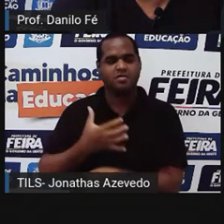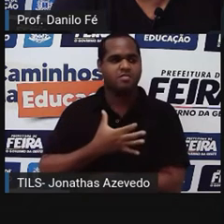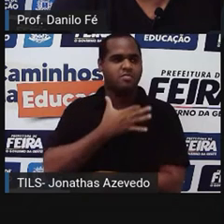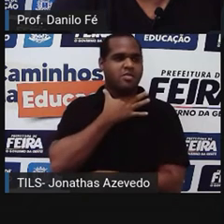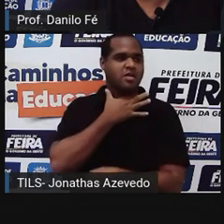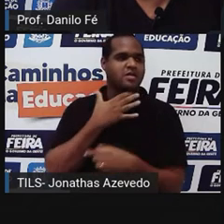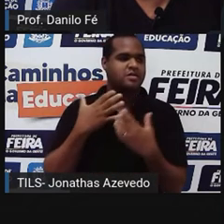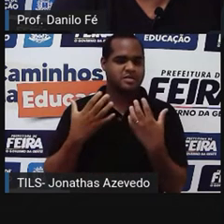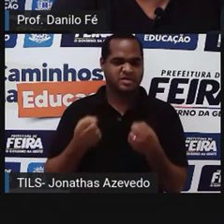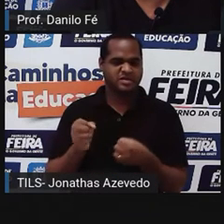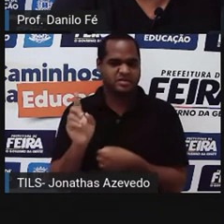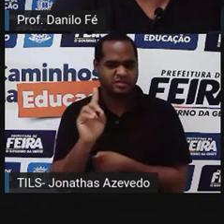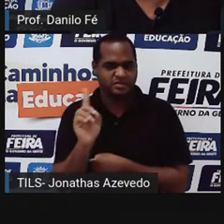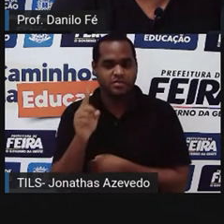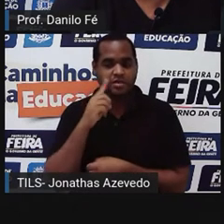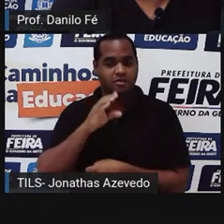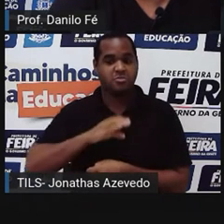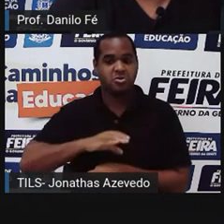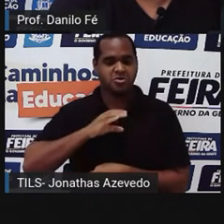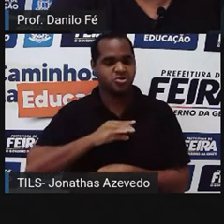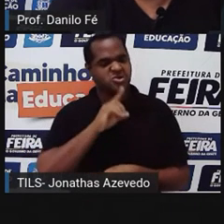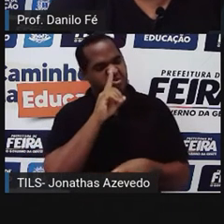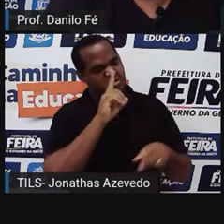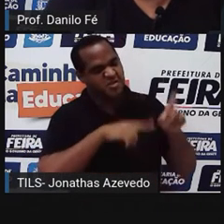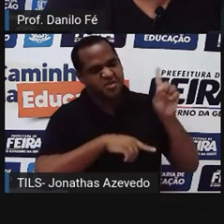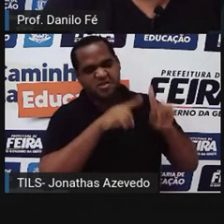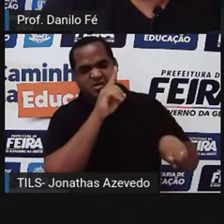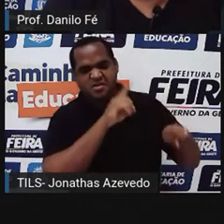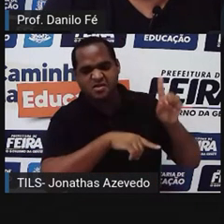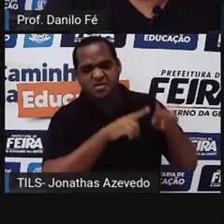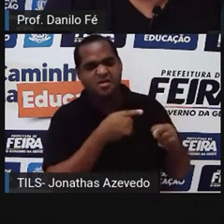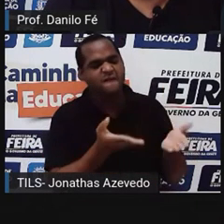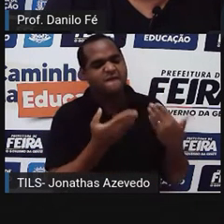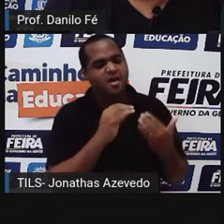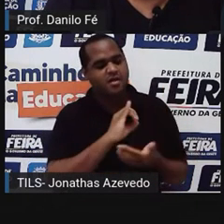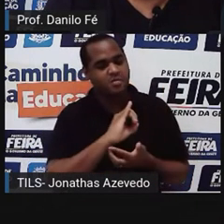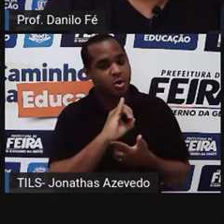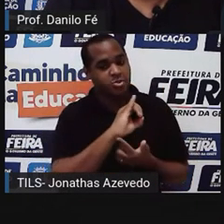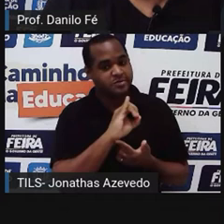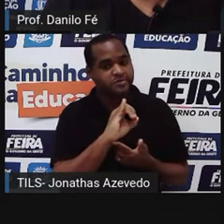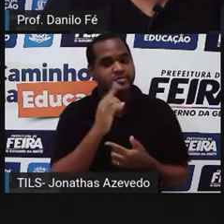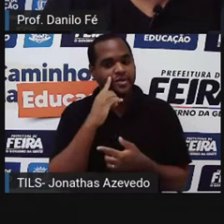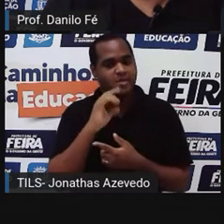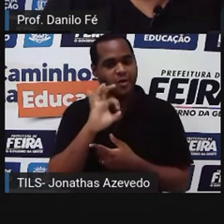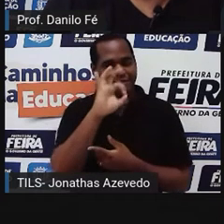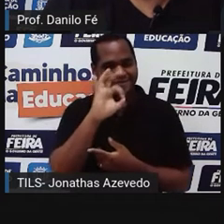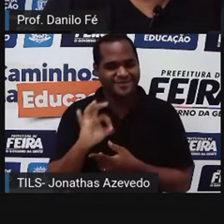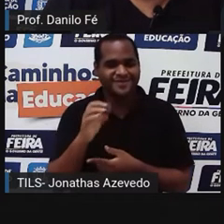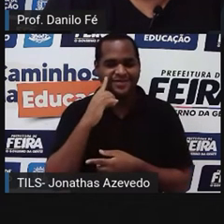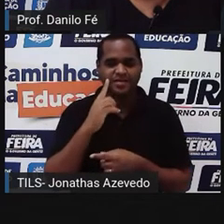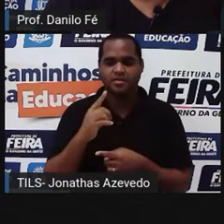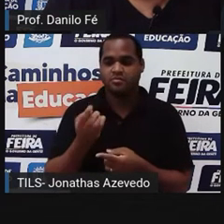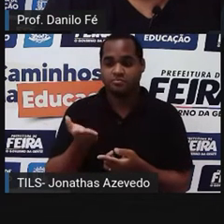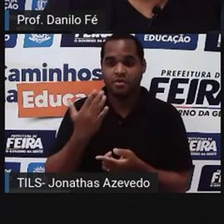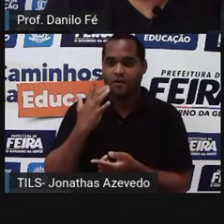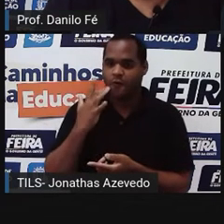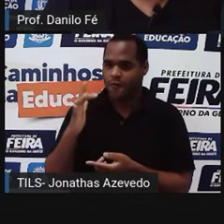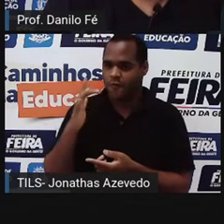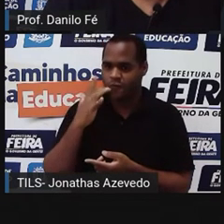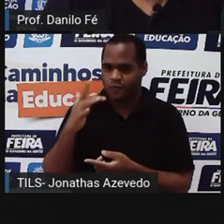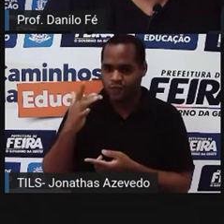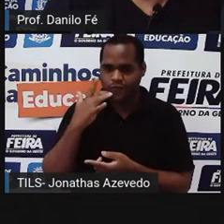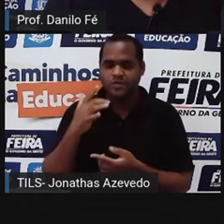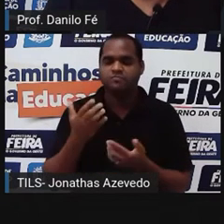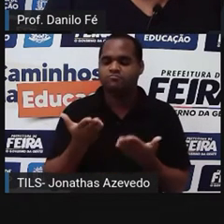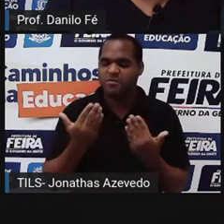Portugal estava fazendo na cobrança de impostos relacionados ao ouro e dizem que para eles bastava